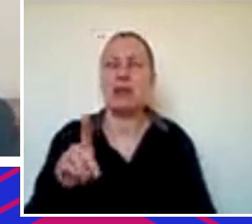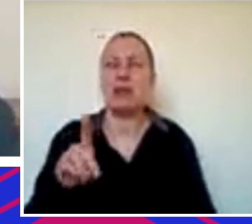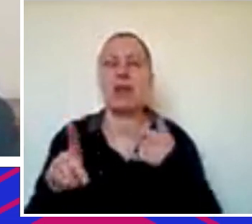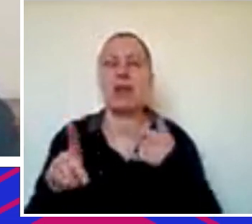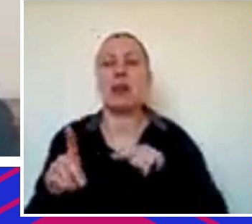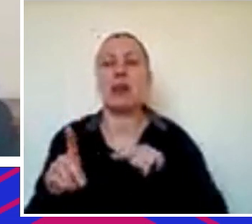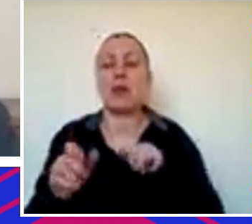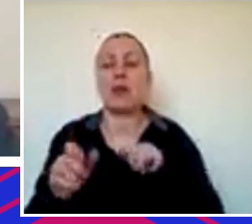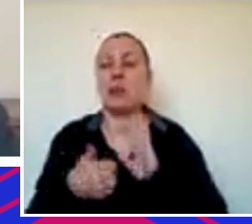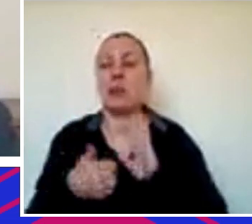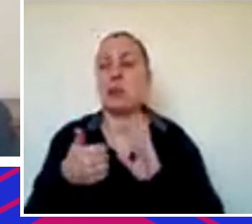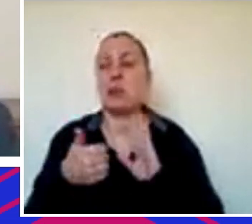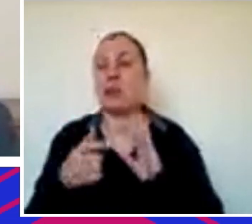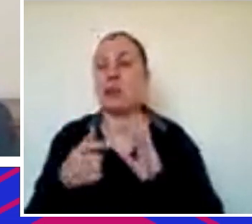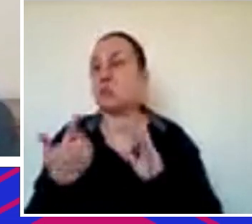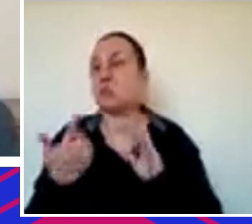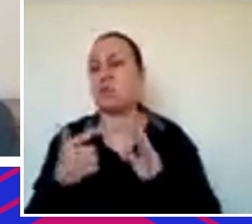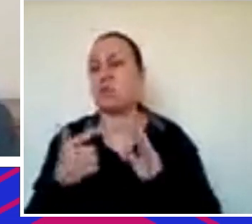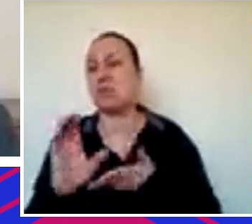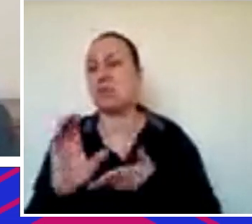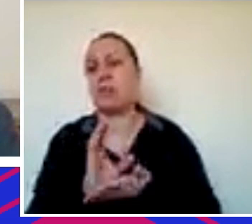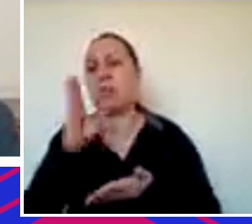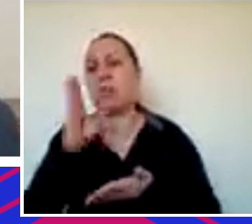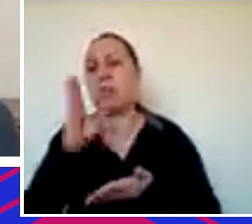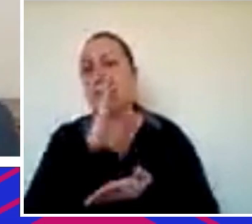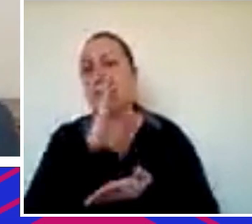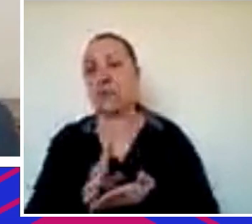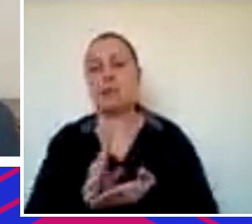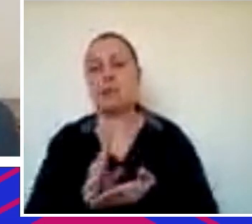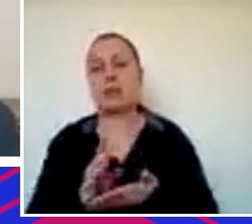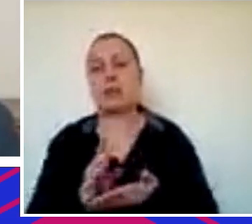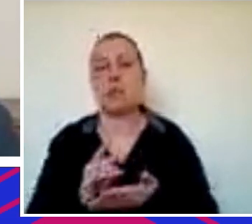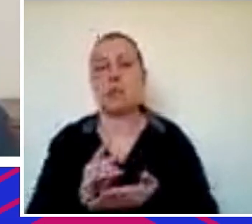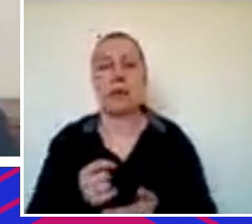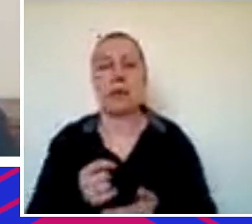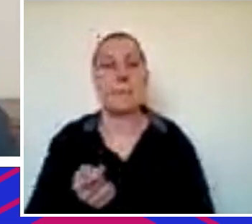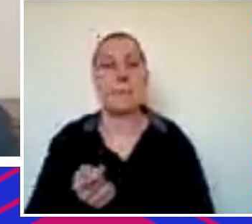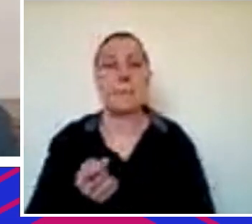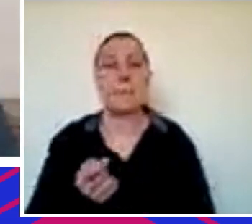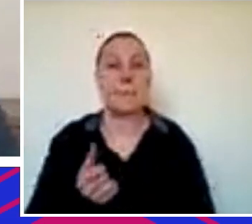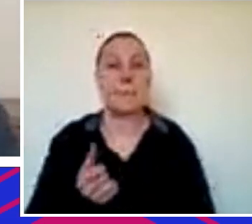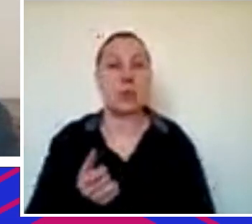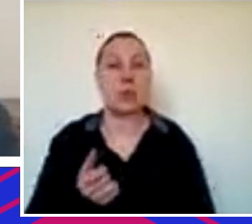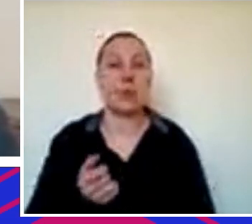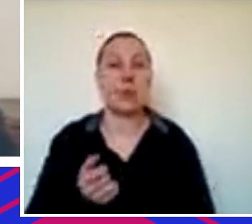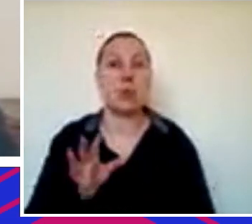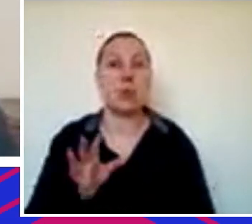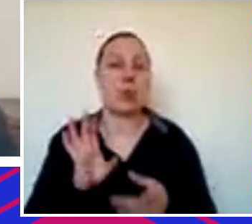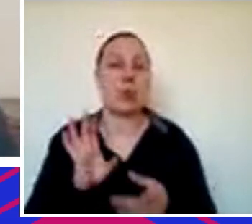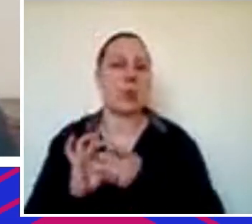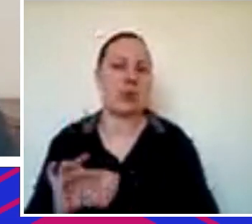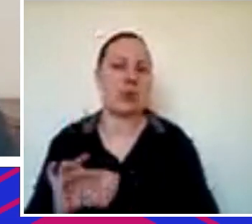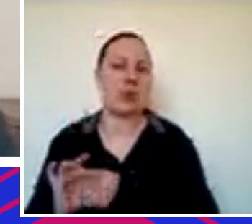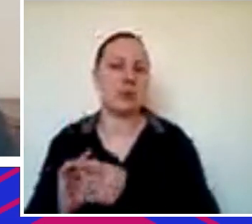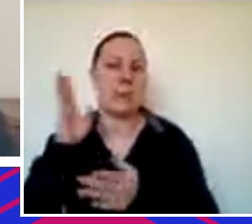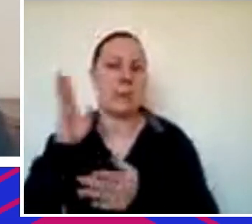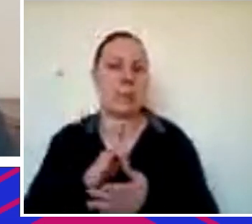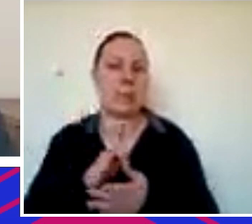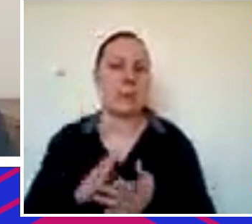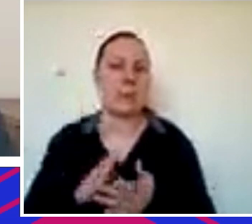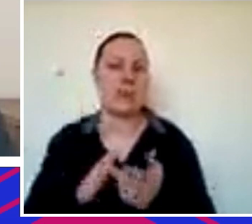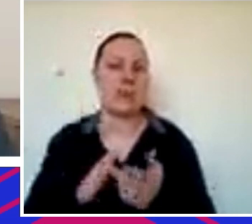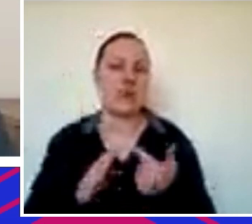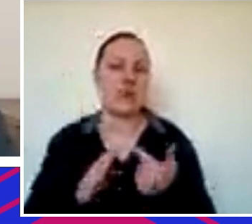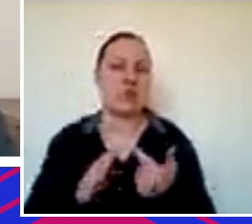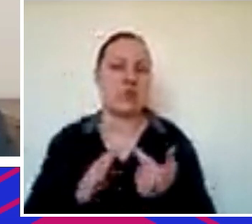primeiro fundo não tinha nenhum investidor brasileiro foi uma coisa um pouco contextual também o Brasil estava numa fase